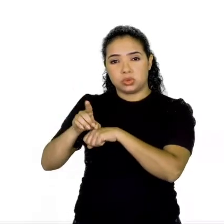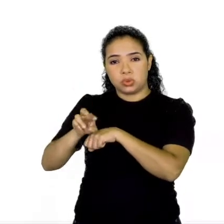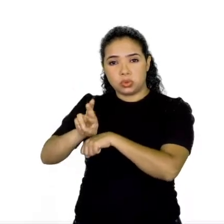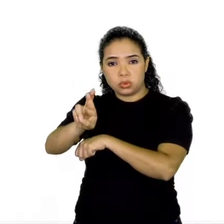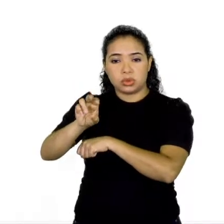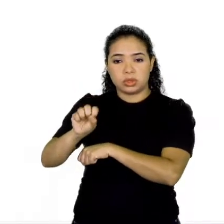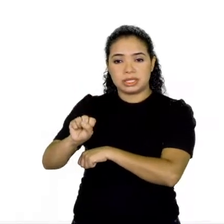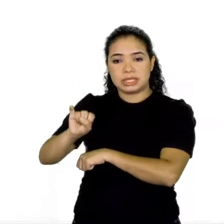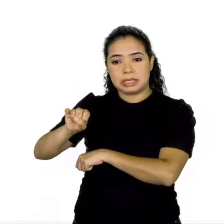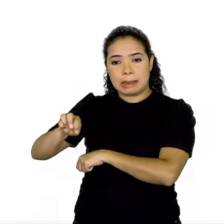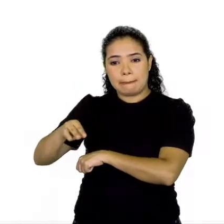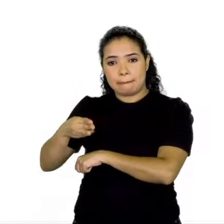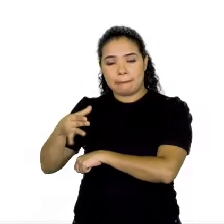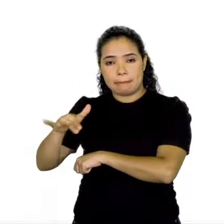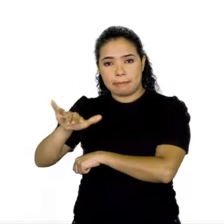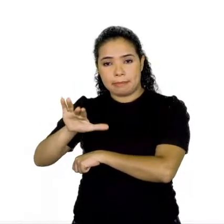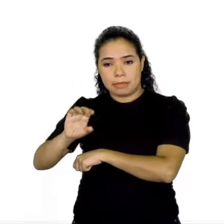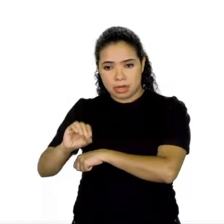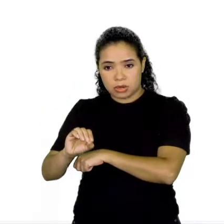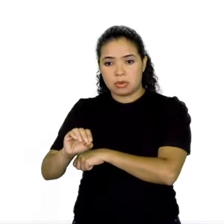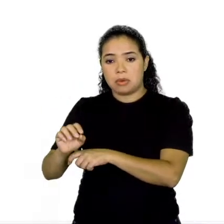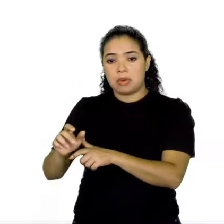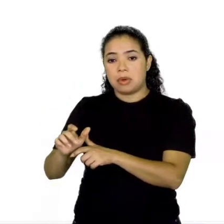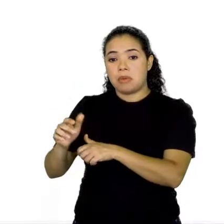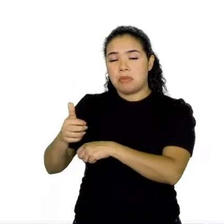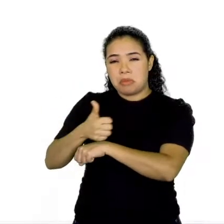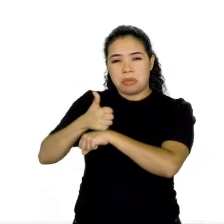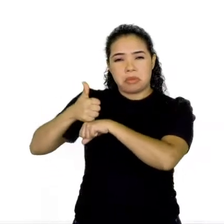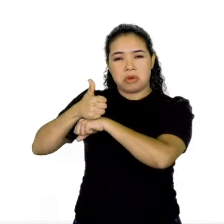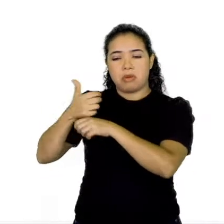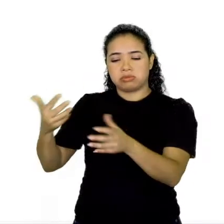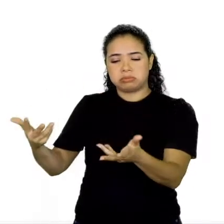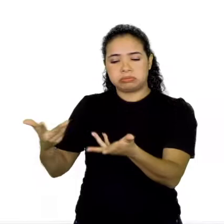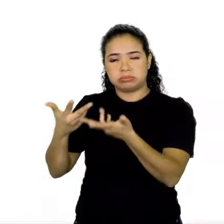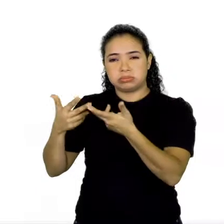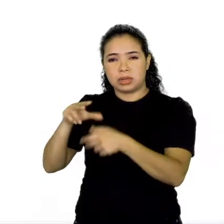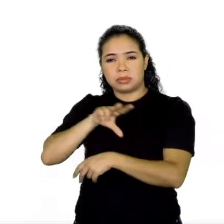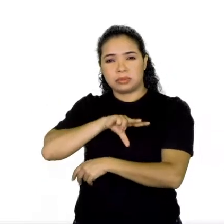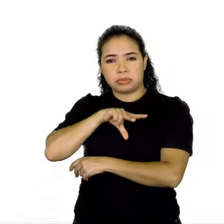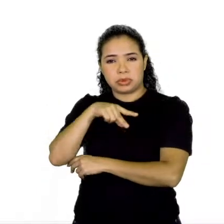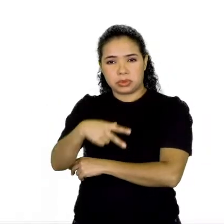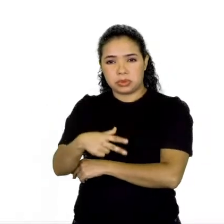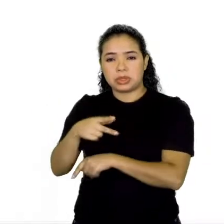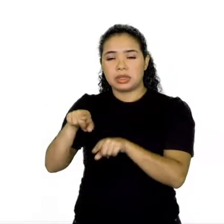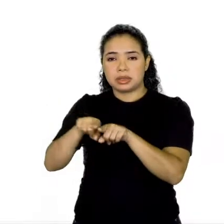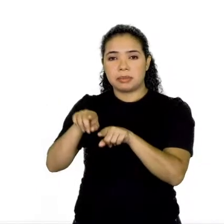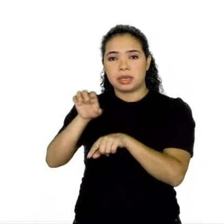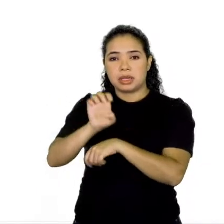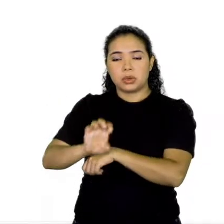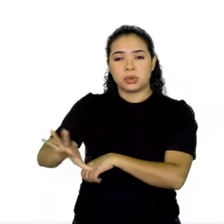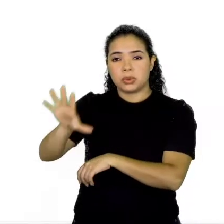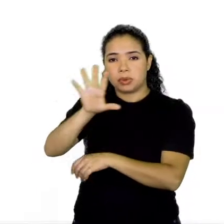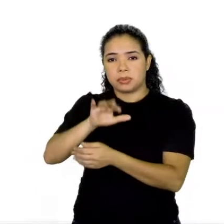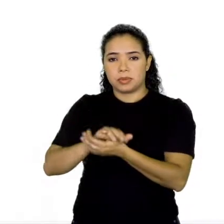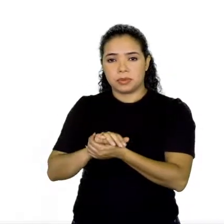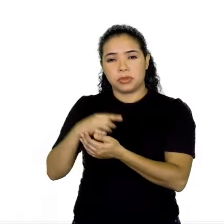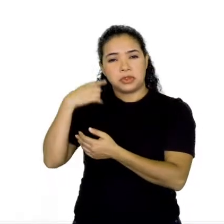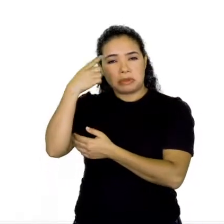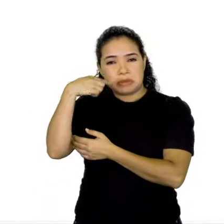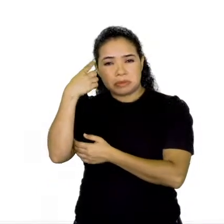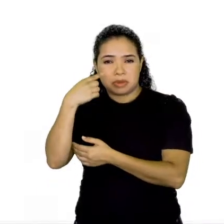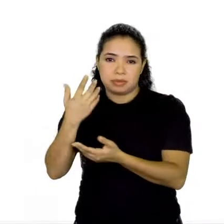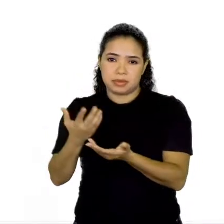terra e o maior dos médicos do Brasil, de Portugal e das Espanhas. Estudaram em